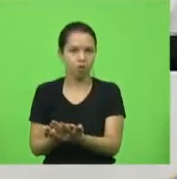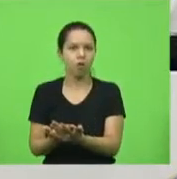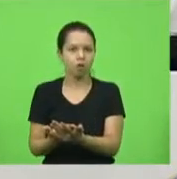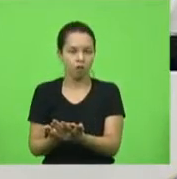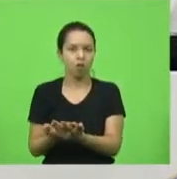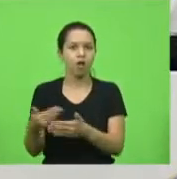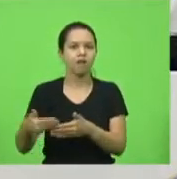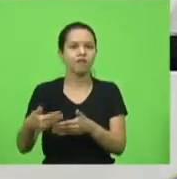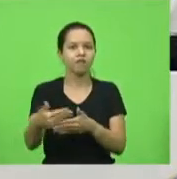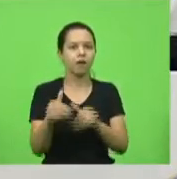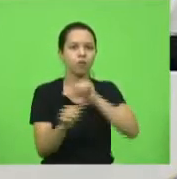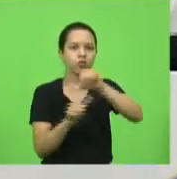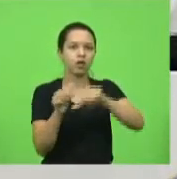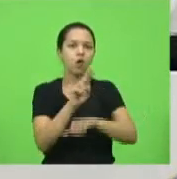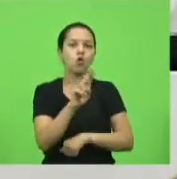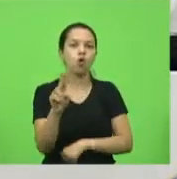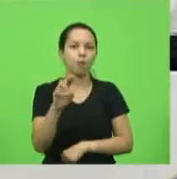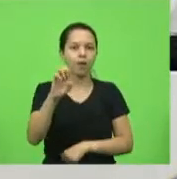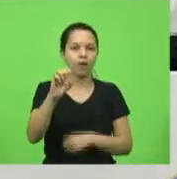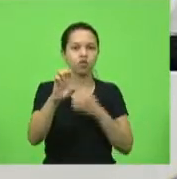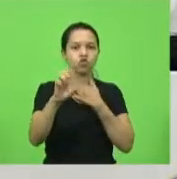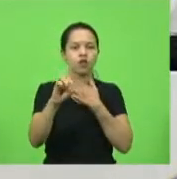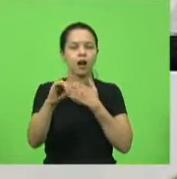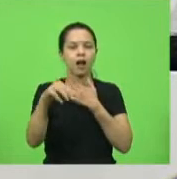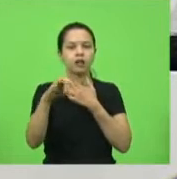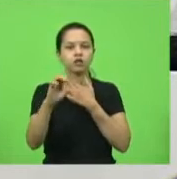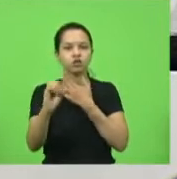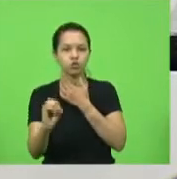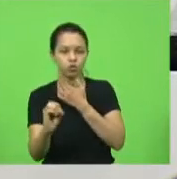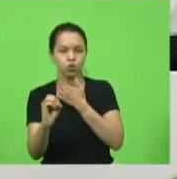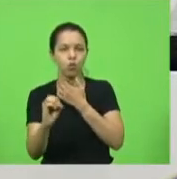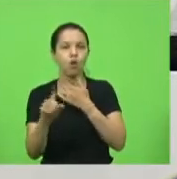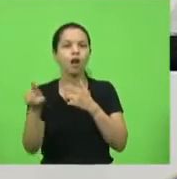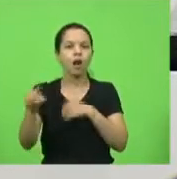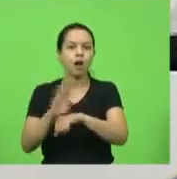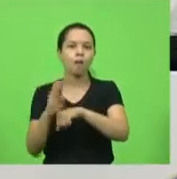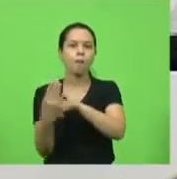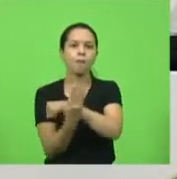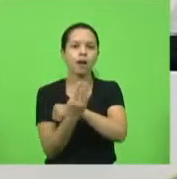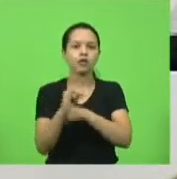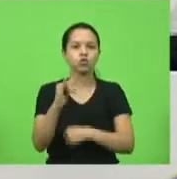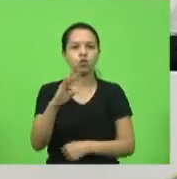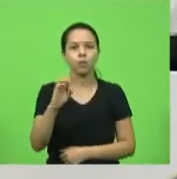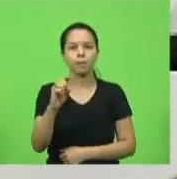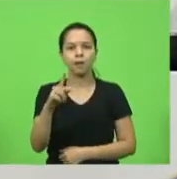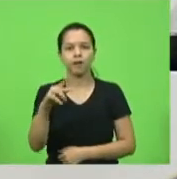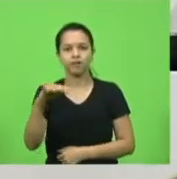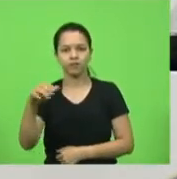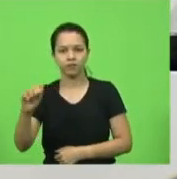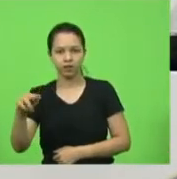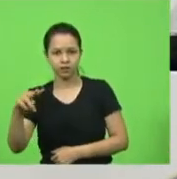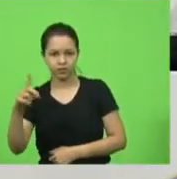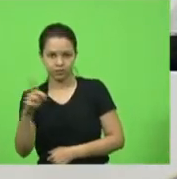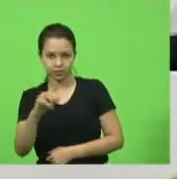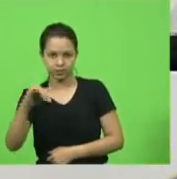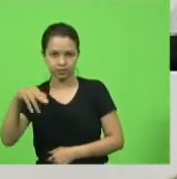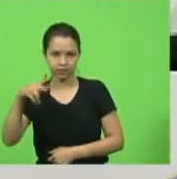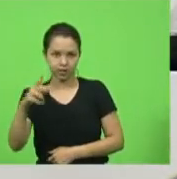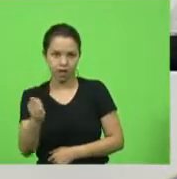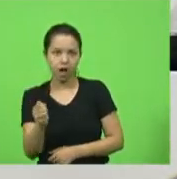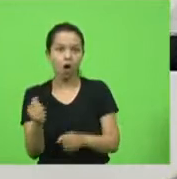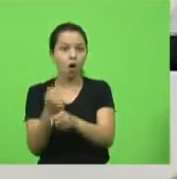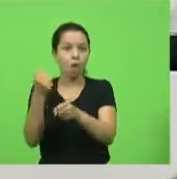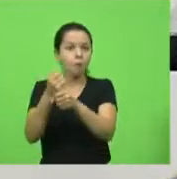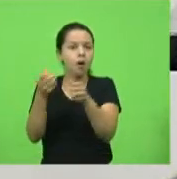se chamar Evilás Vieira, deputado Ismael, lá no bairro Topavazinha, e a obra está praticamente concluída.